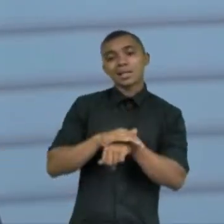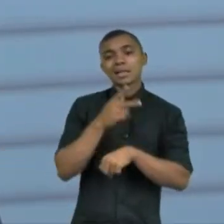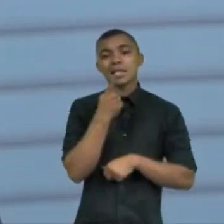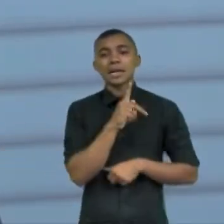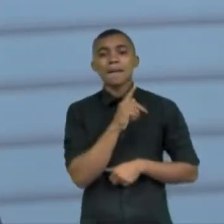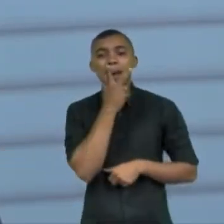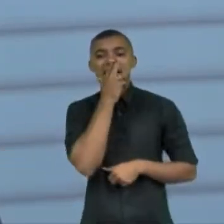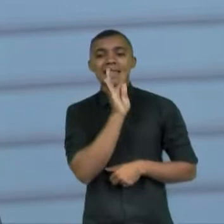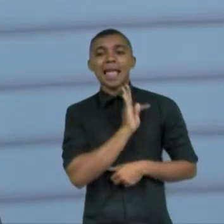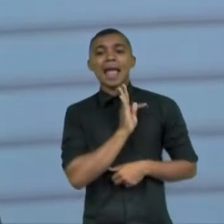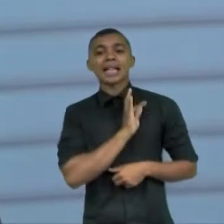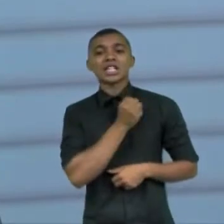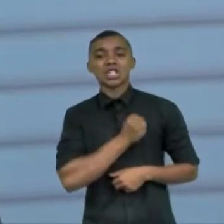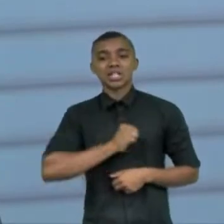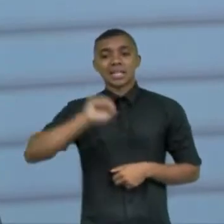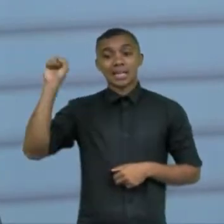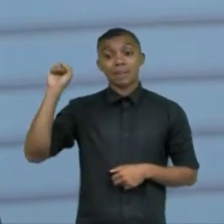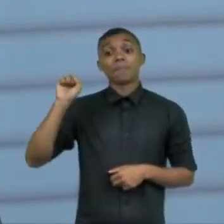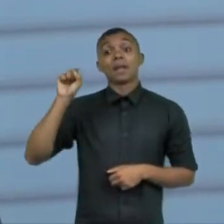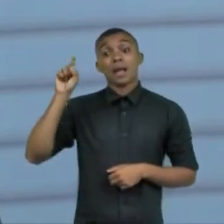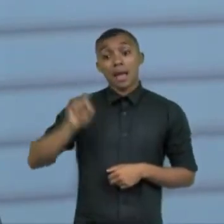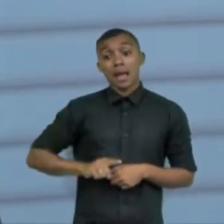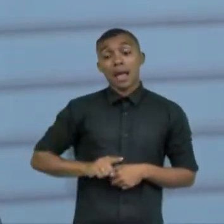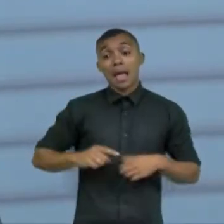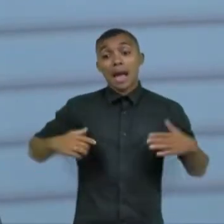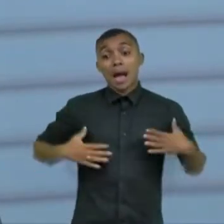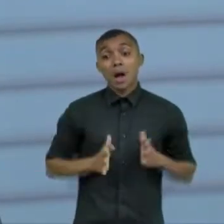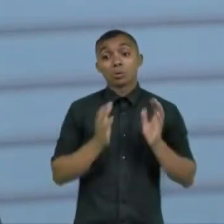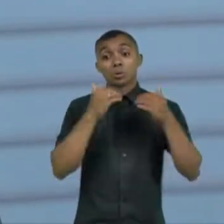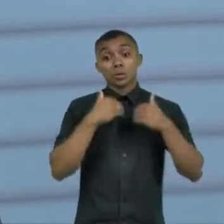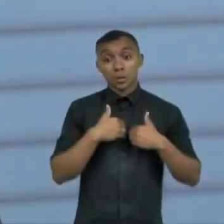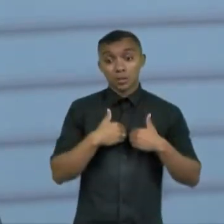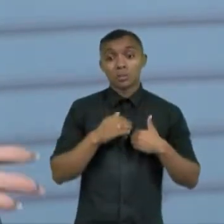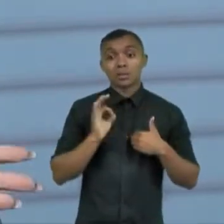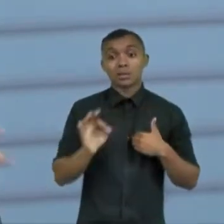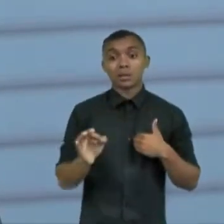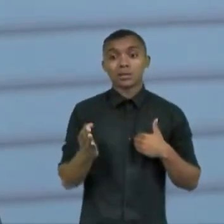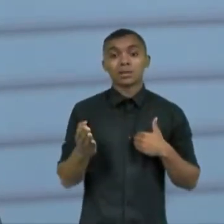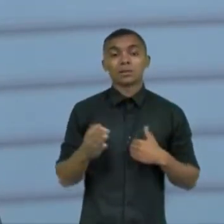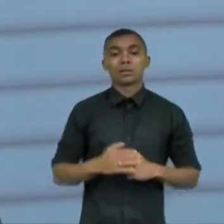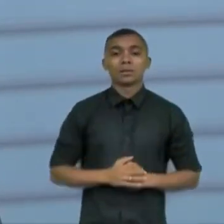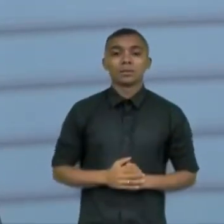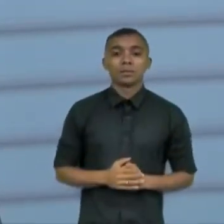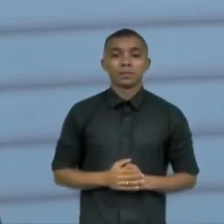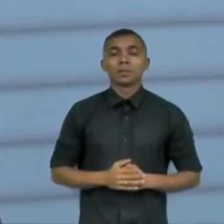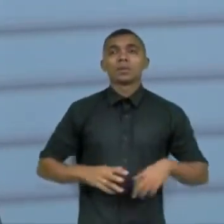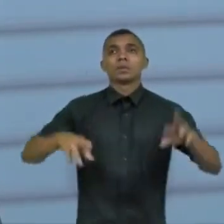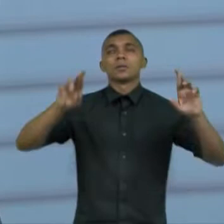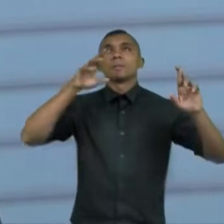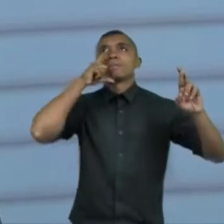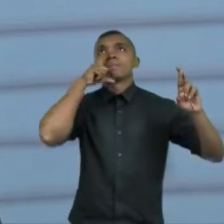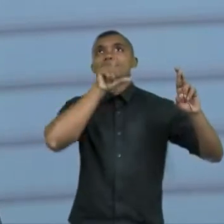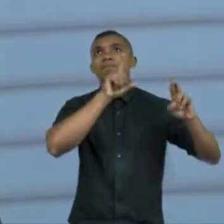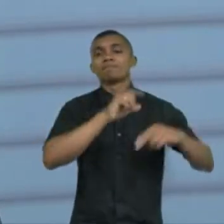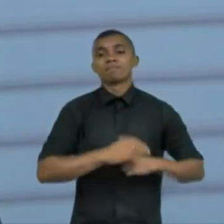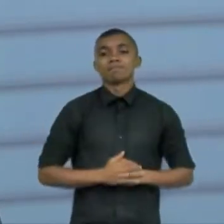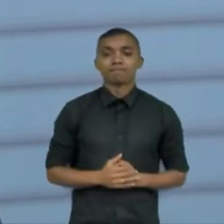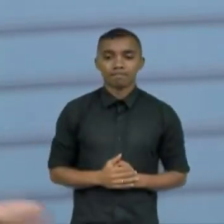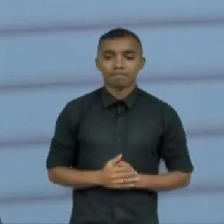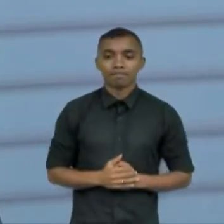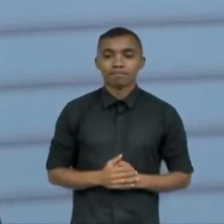então assim é o estudo do autismo ele ainda bem né graças a Deus tem sido